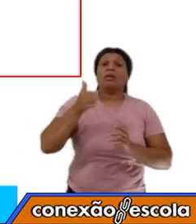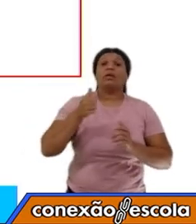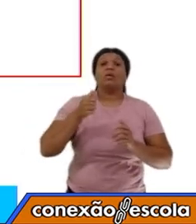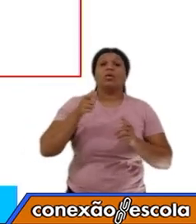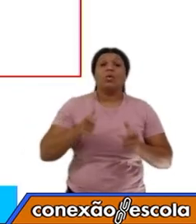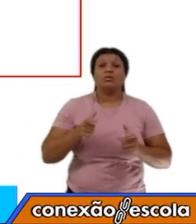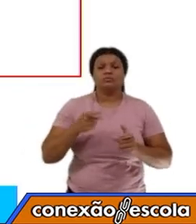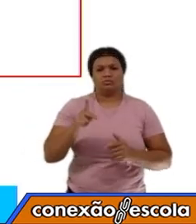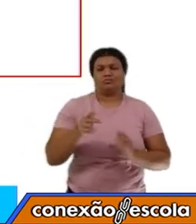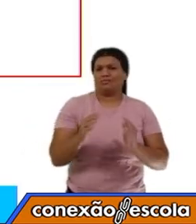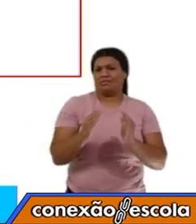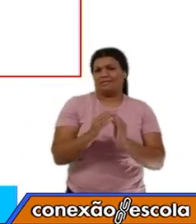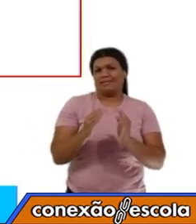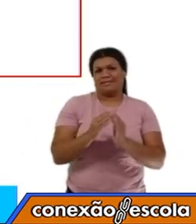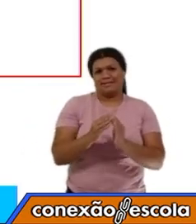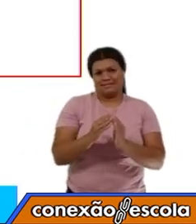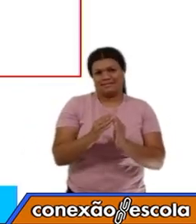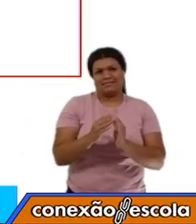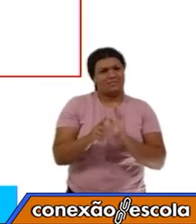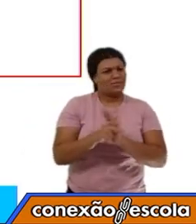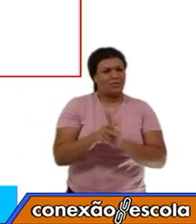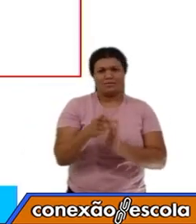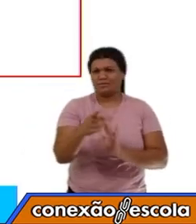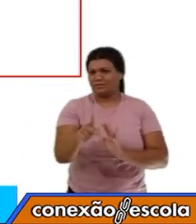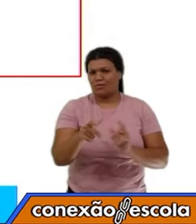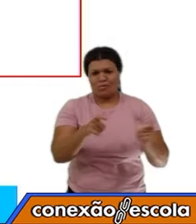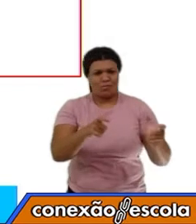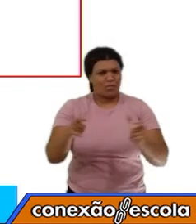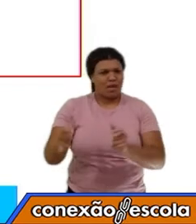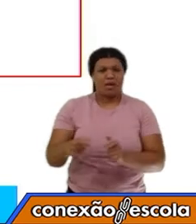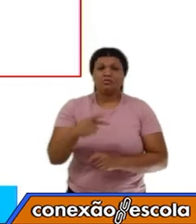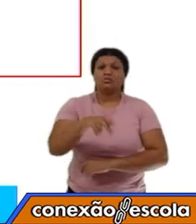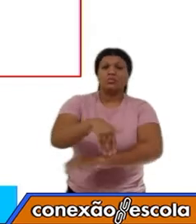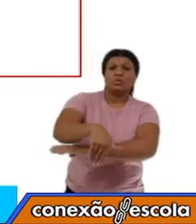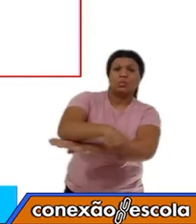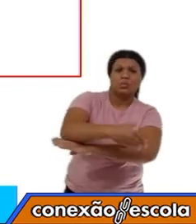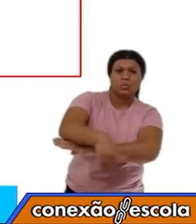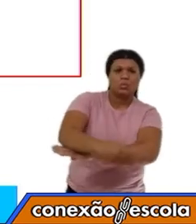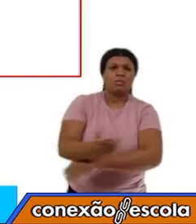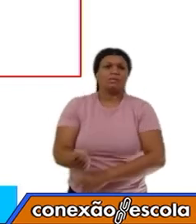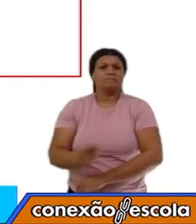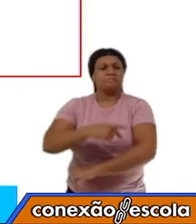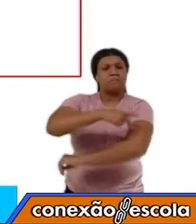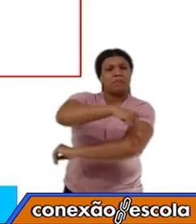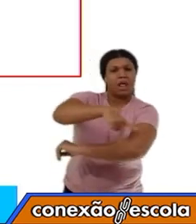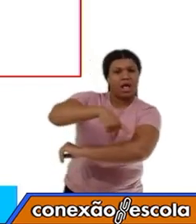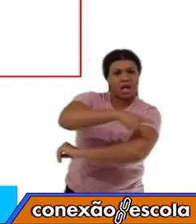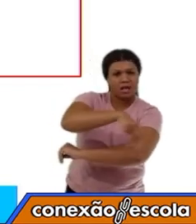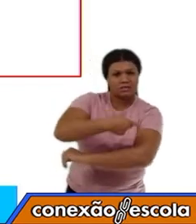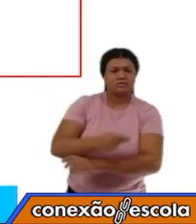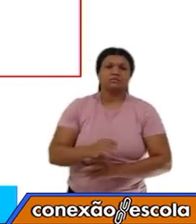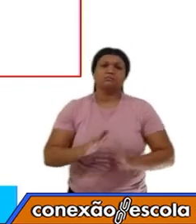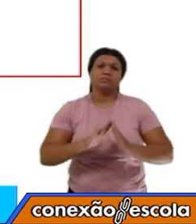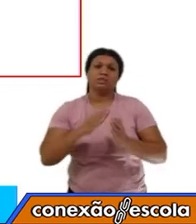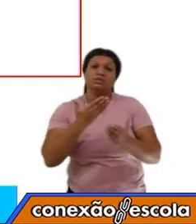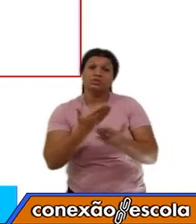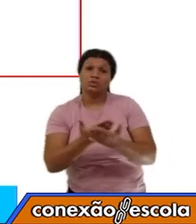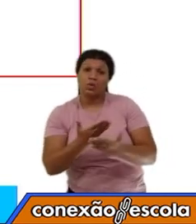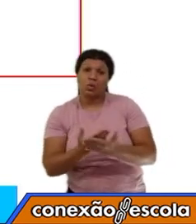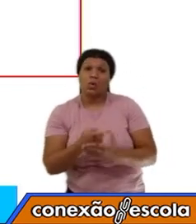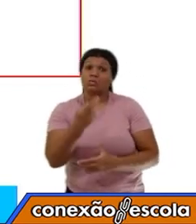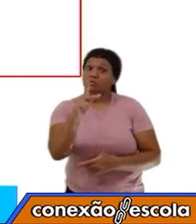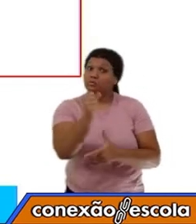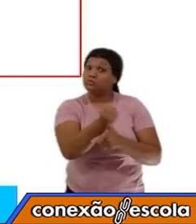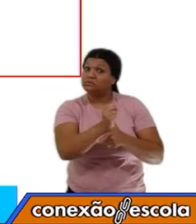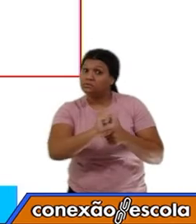a sua rua, a praça, a sua escola, o seu bairro.